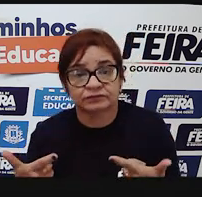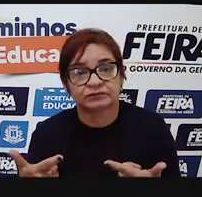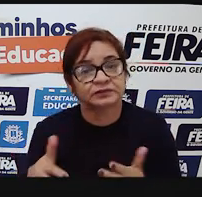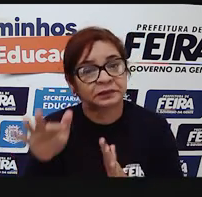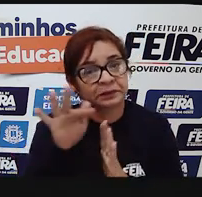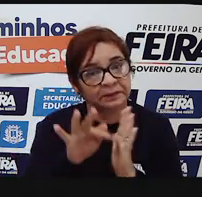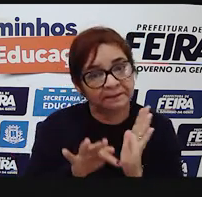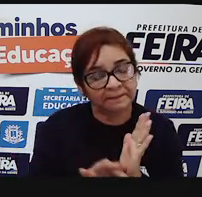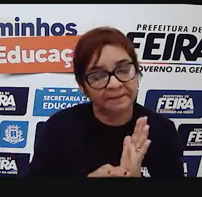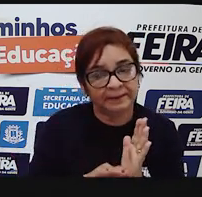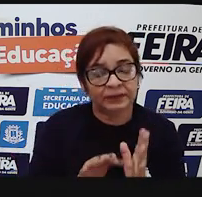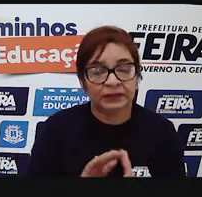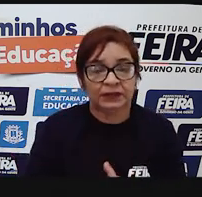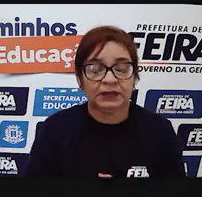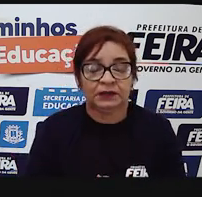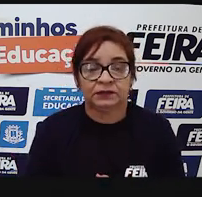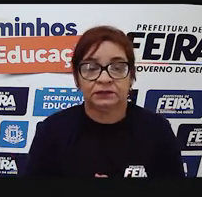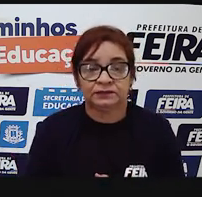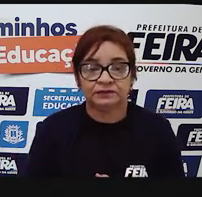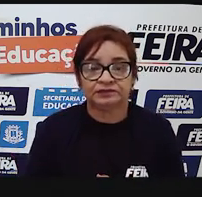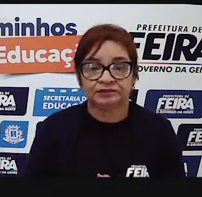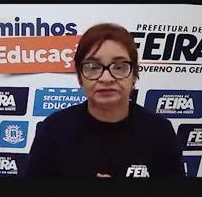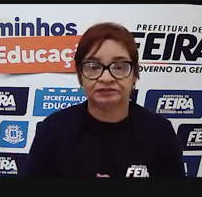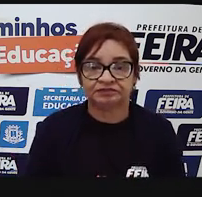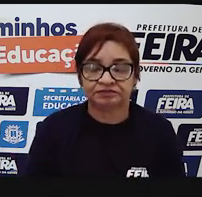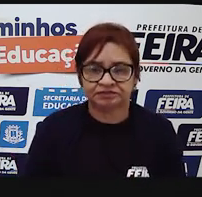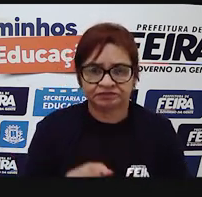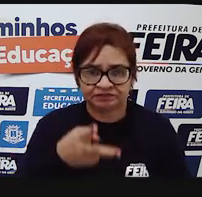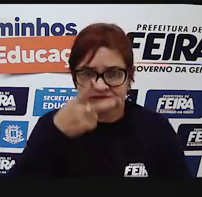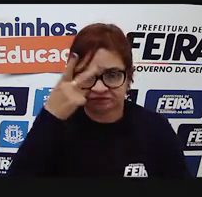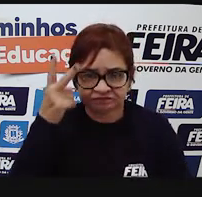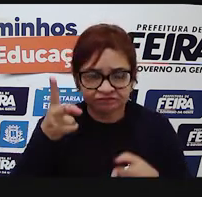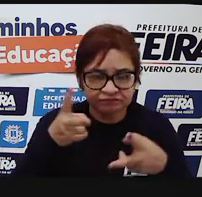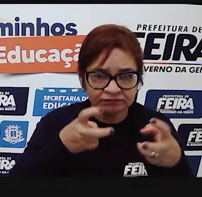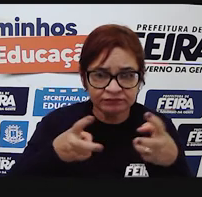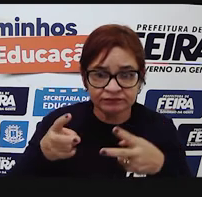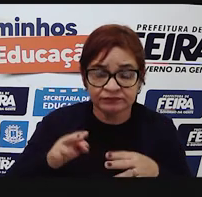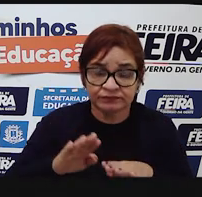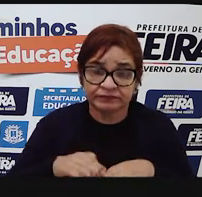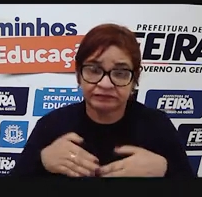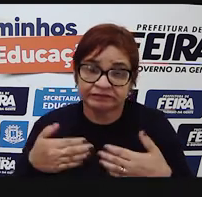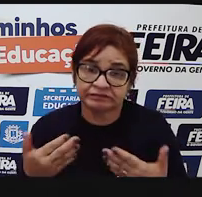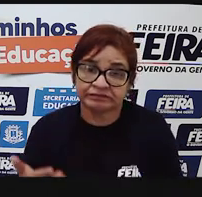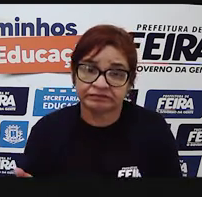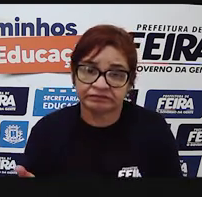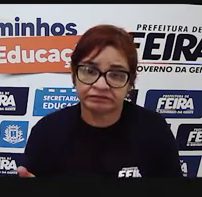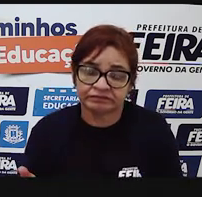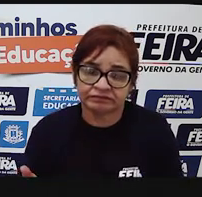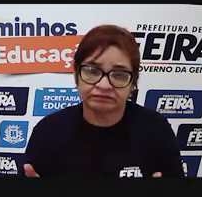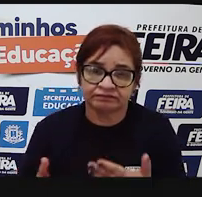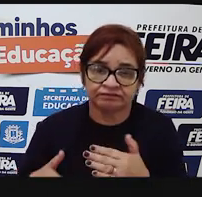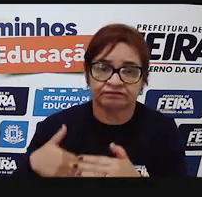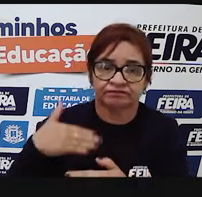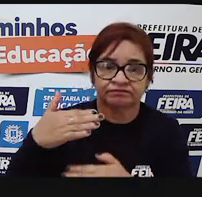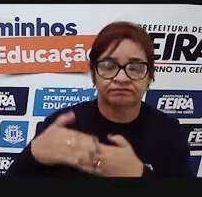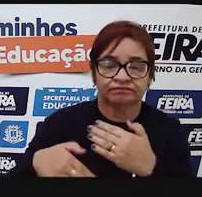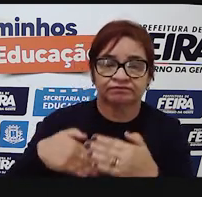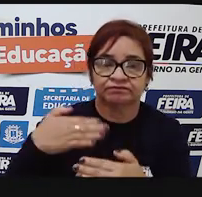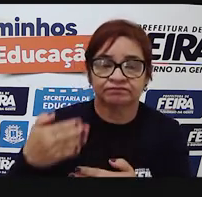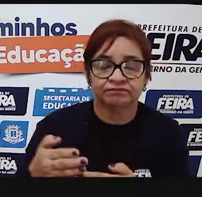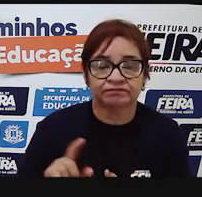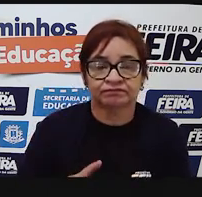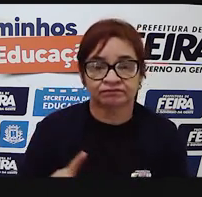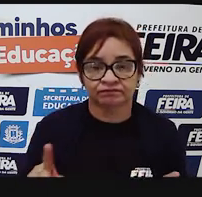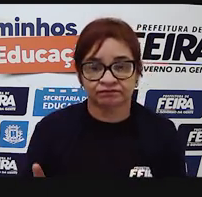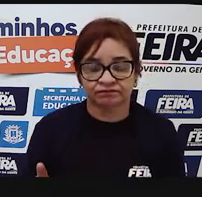bem visualizada, mas se ela não se replicar, ela não vai ser o mesmo, um